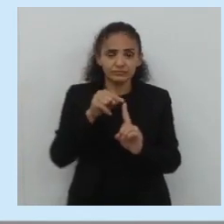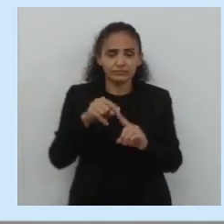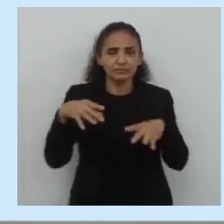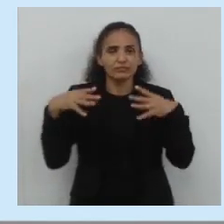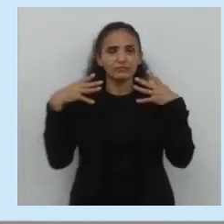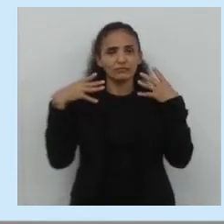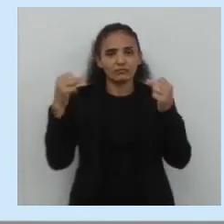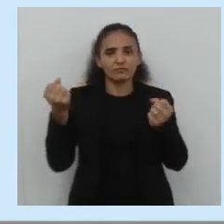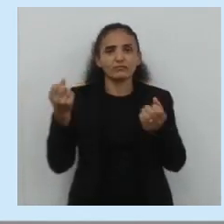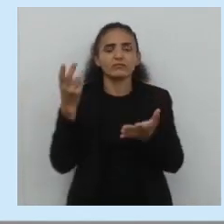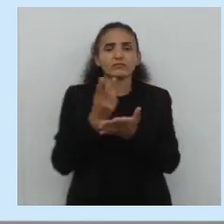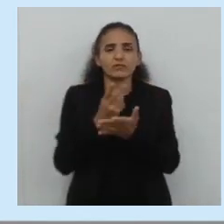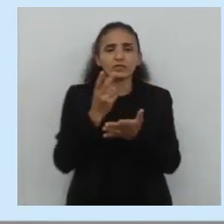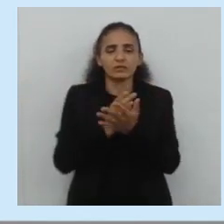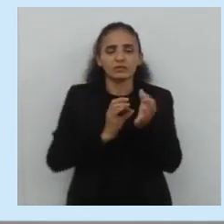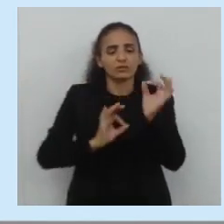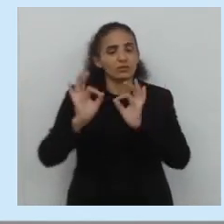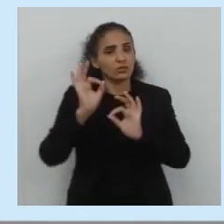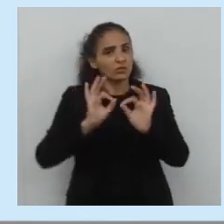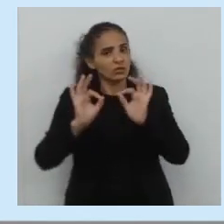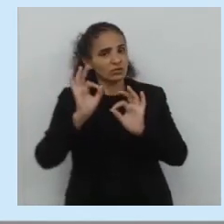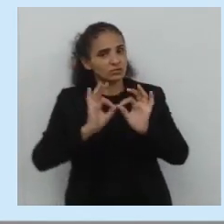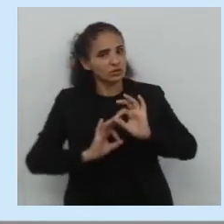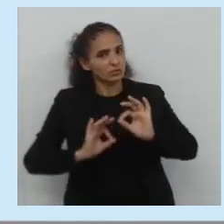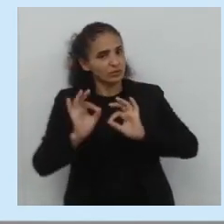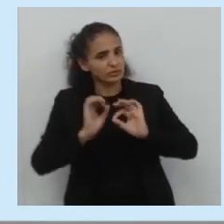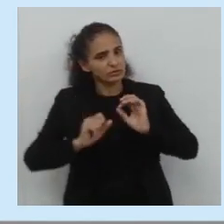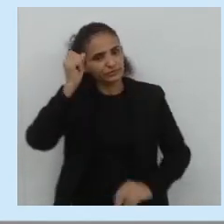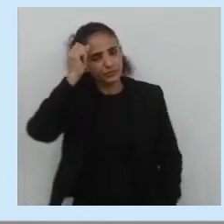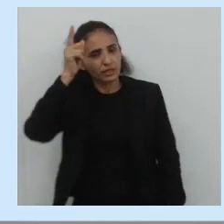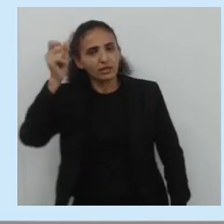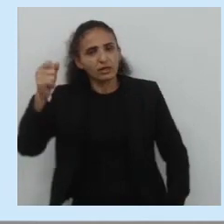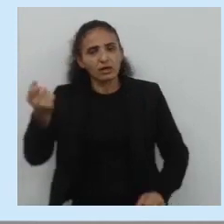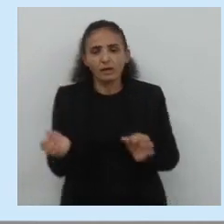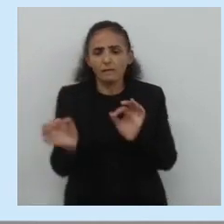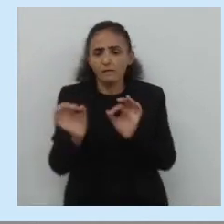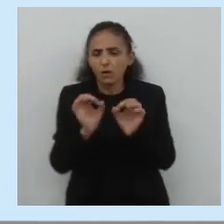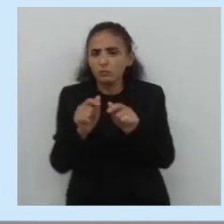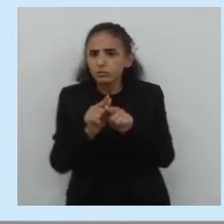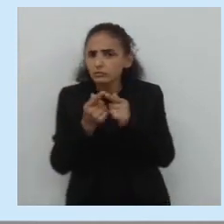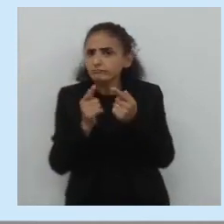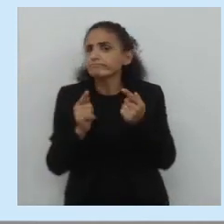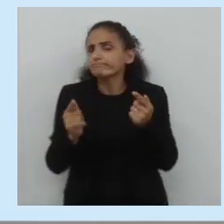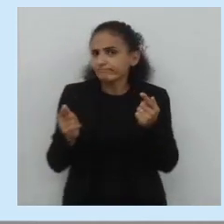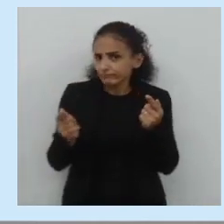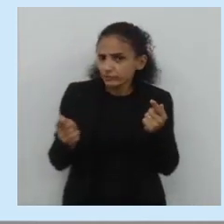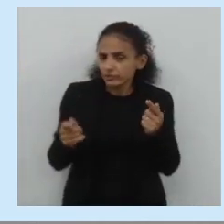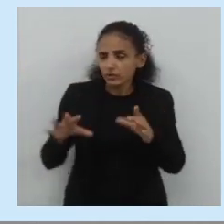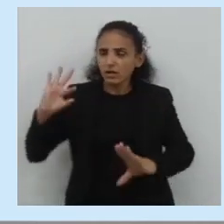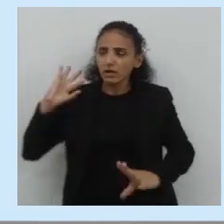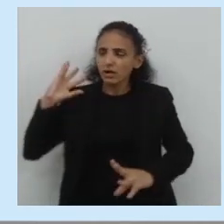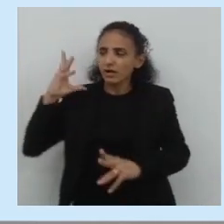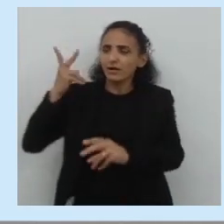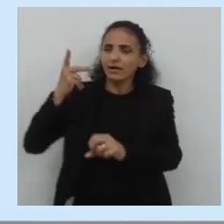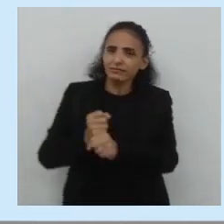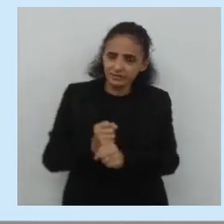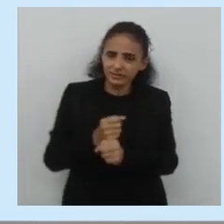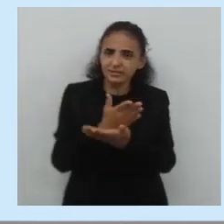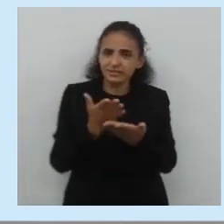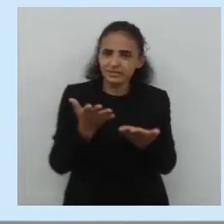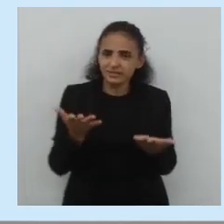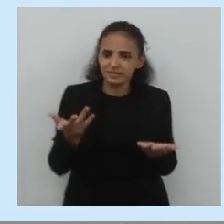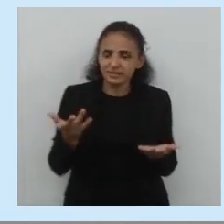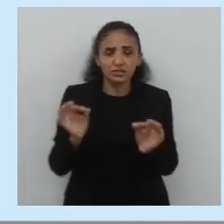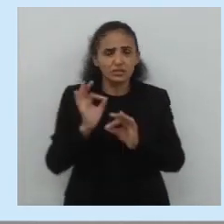a aceitabilidade, a coesão, a coerência, a edição, certo? a revisão.